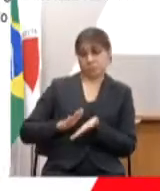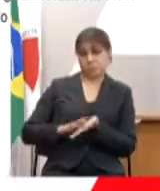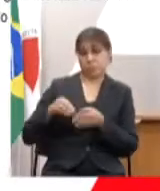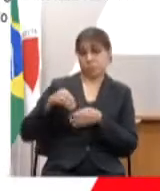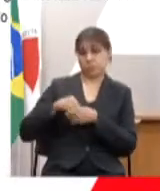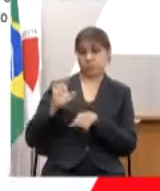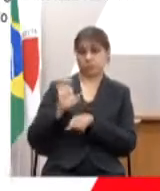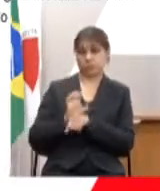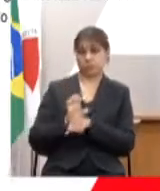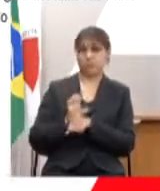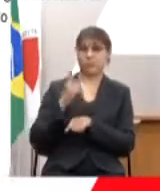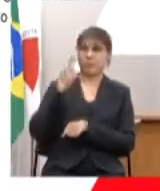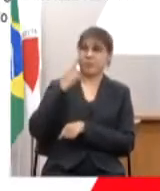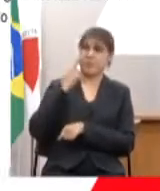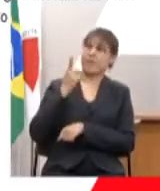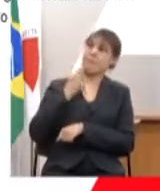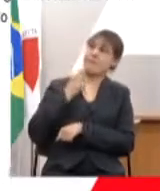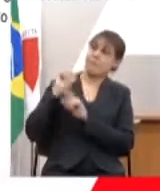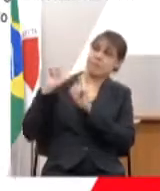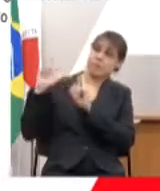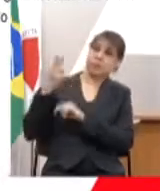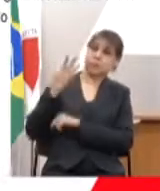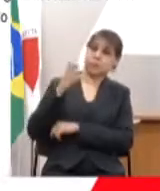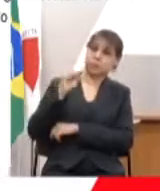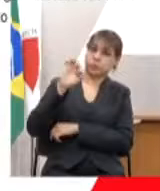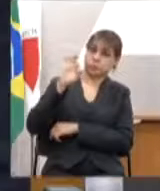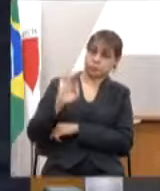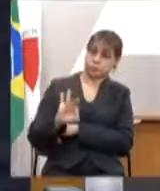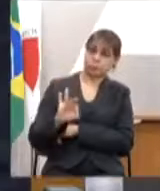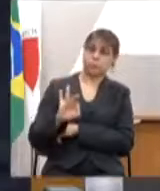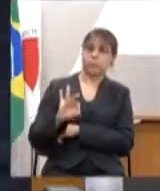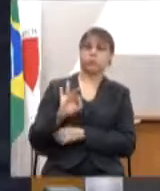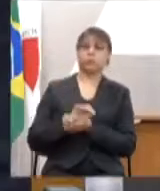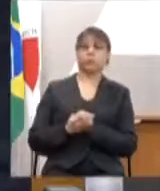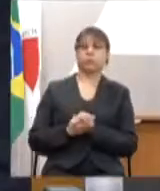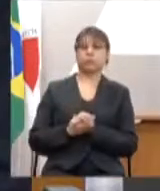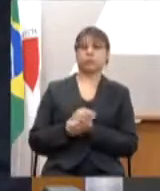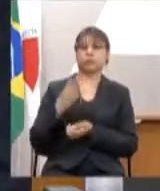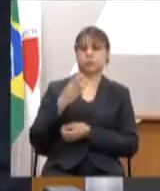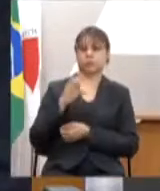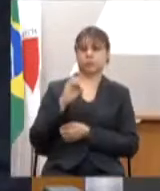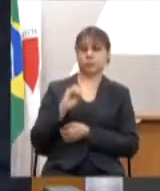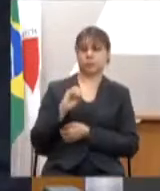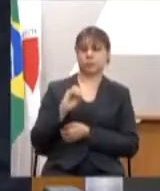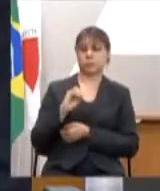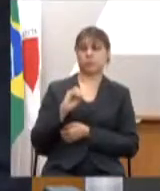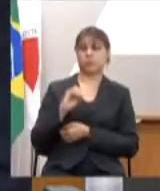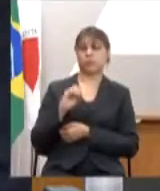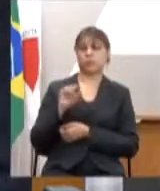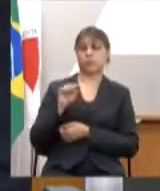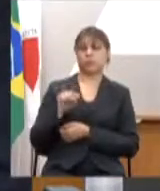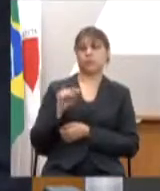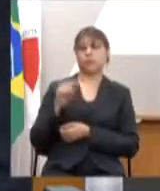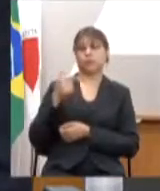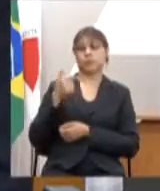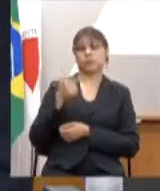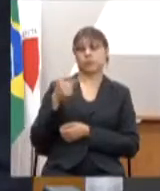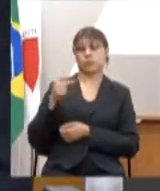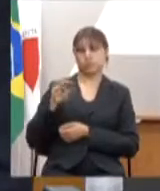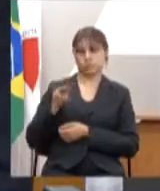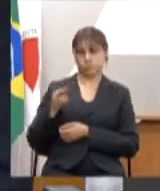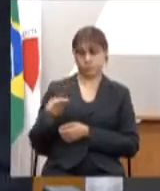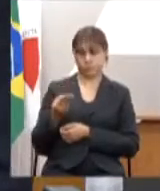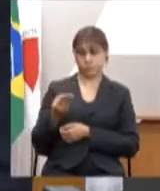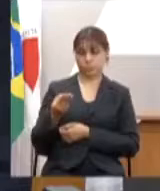no que está de vermelho, entre 830 mil e 77 milhões, que